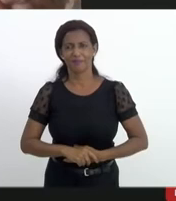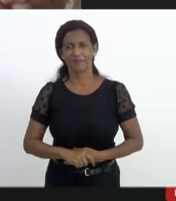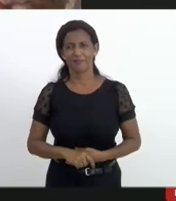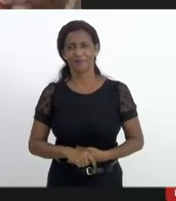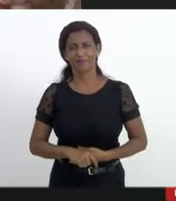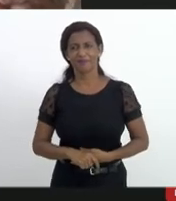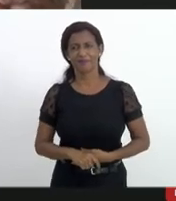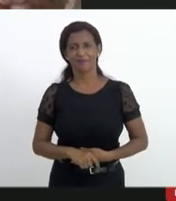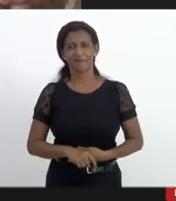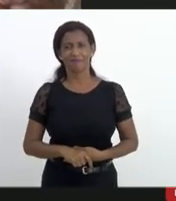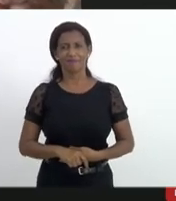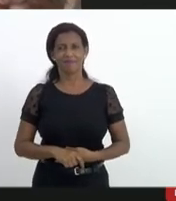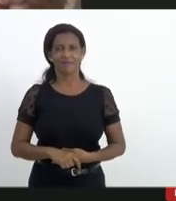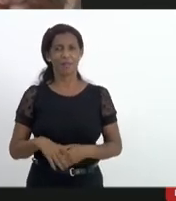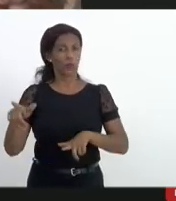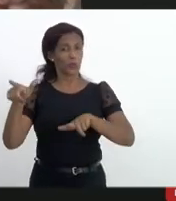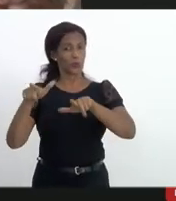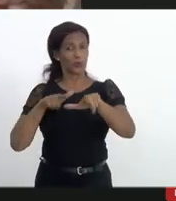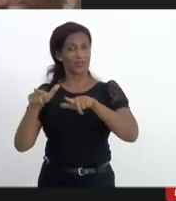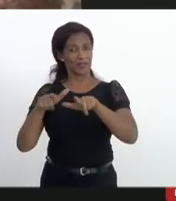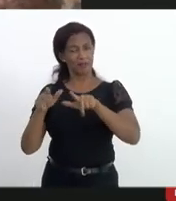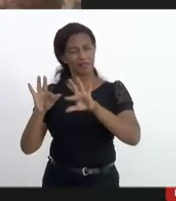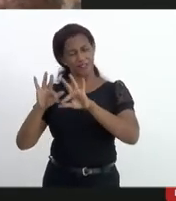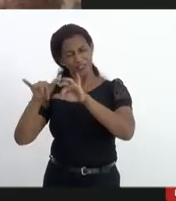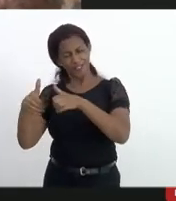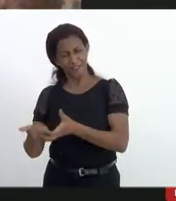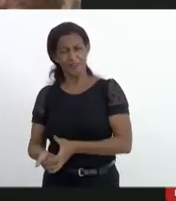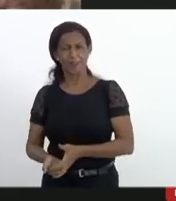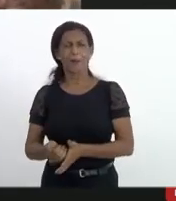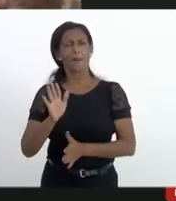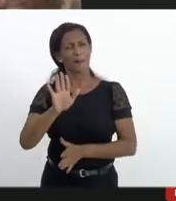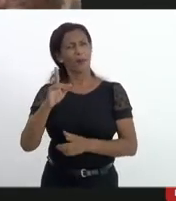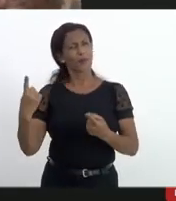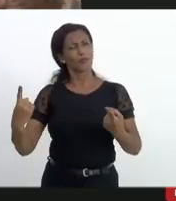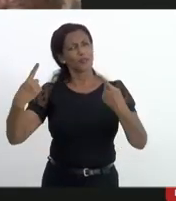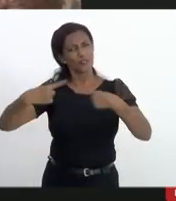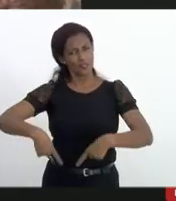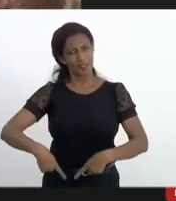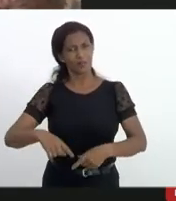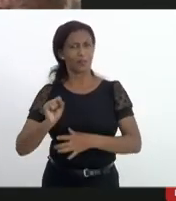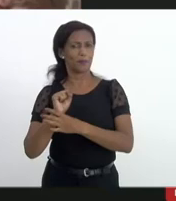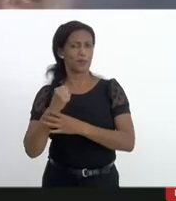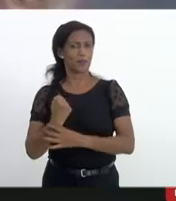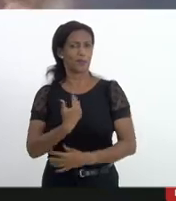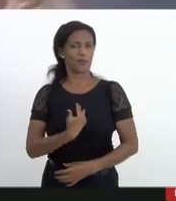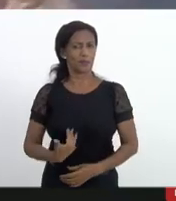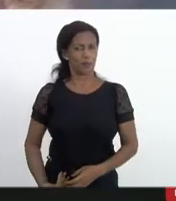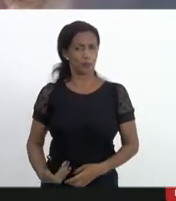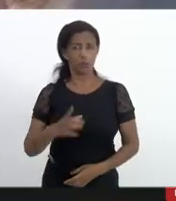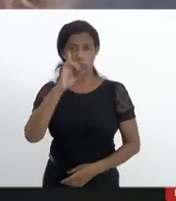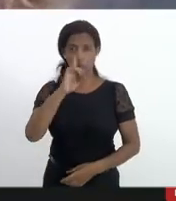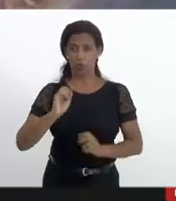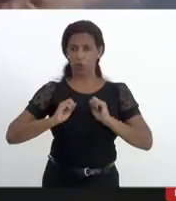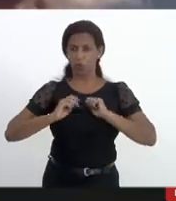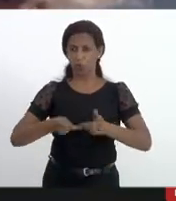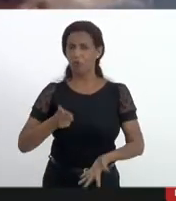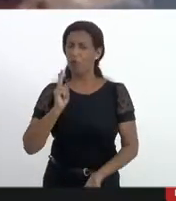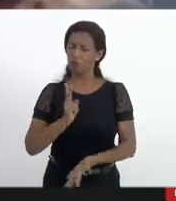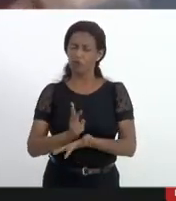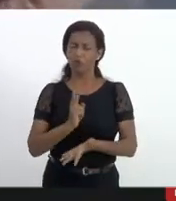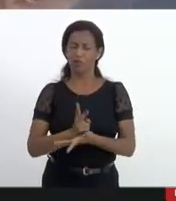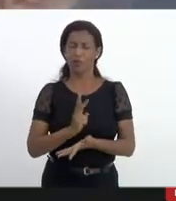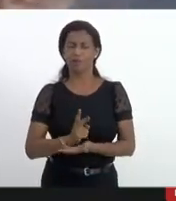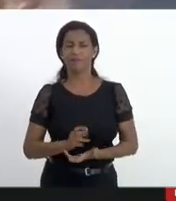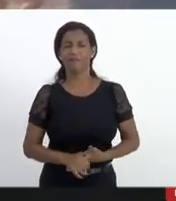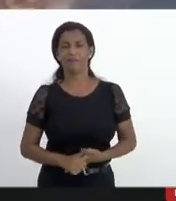o trabalho do grupo está chegando ao final mas eu acho que os nossos desafios para a área da segurança pública dos direitos humanos permanecerão